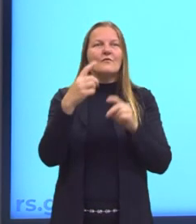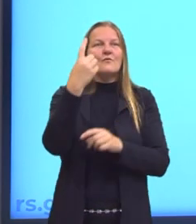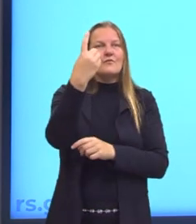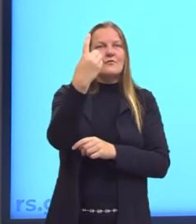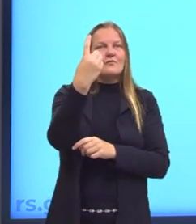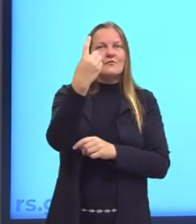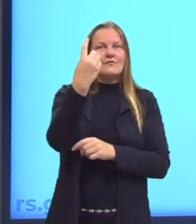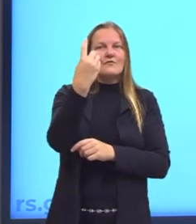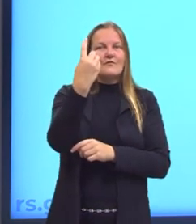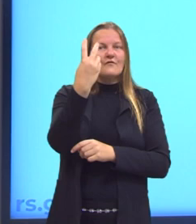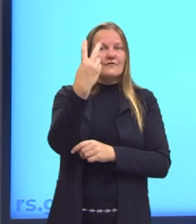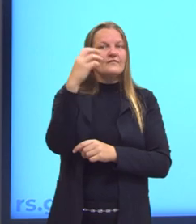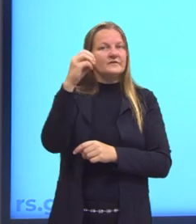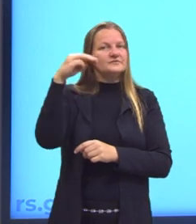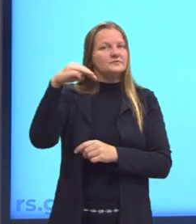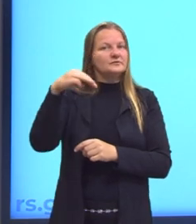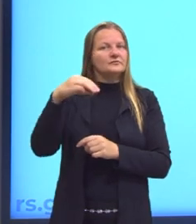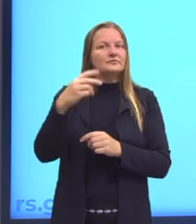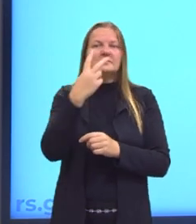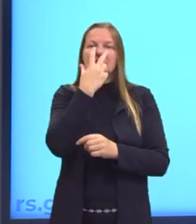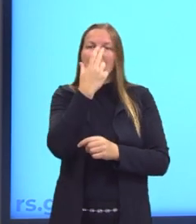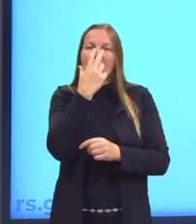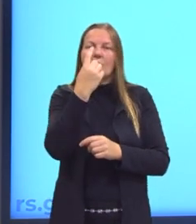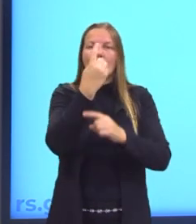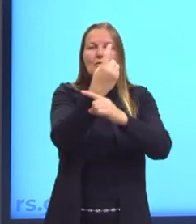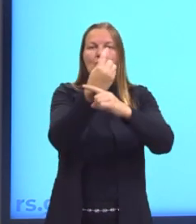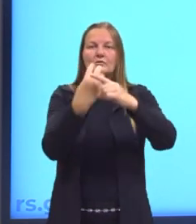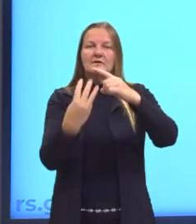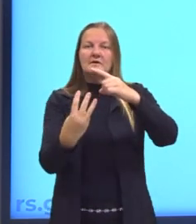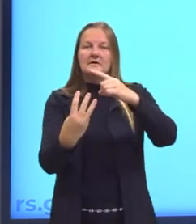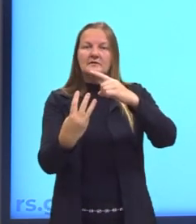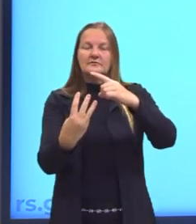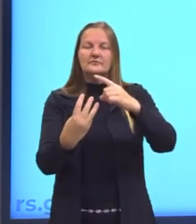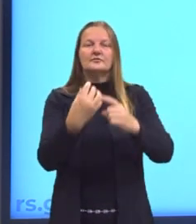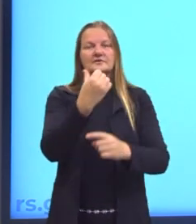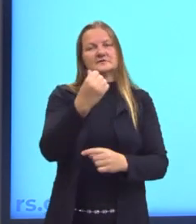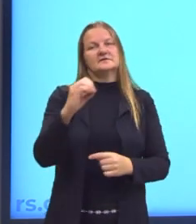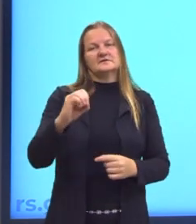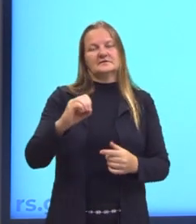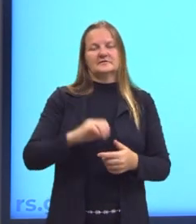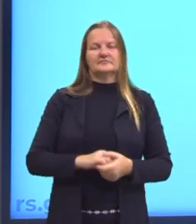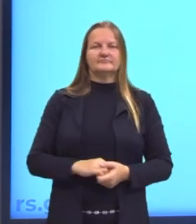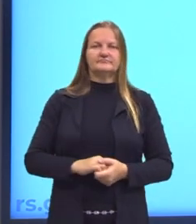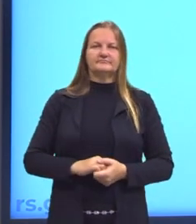20 minutos representa uma parte, né? Dividido em 3.